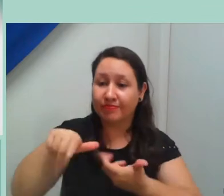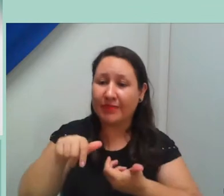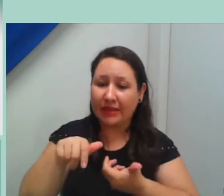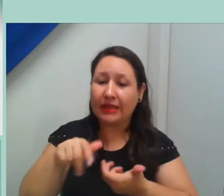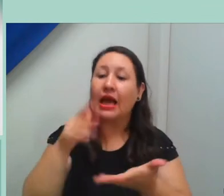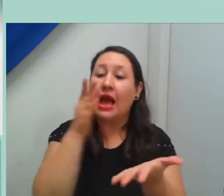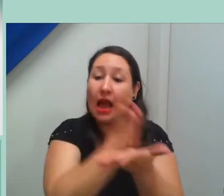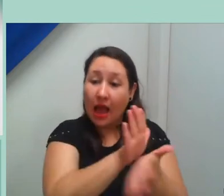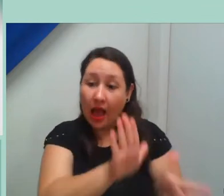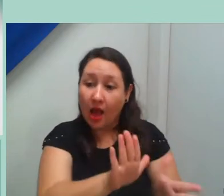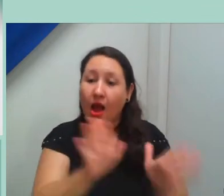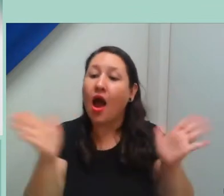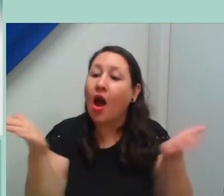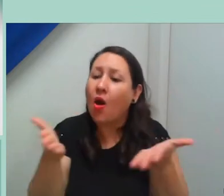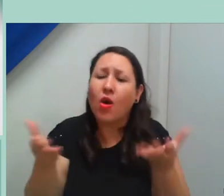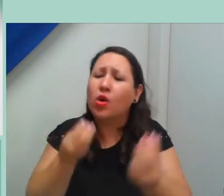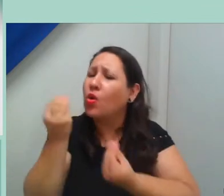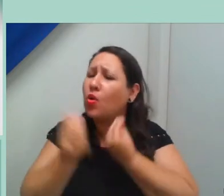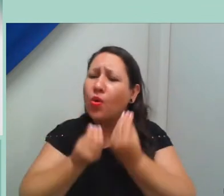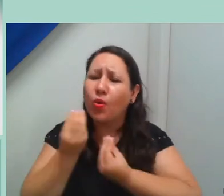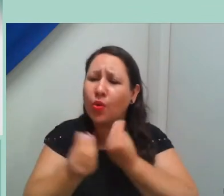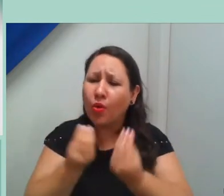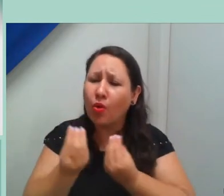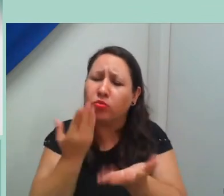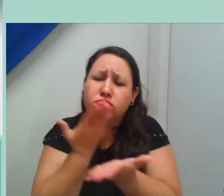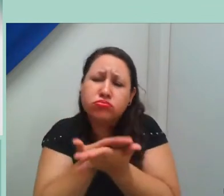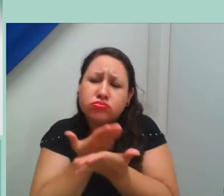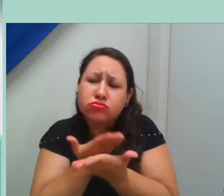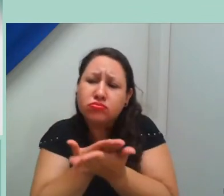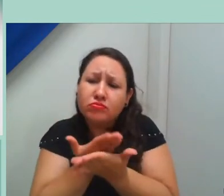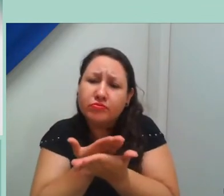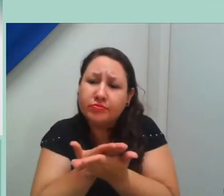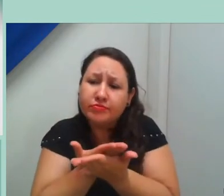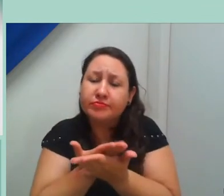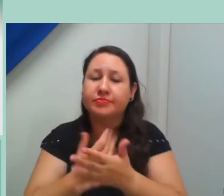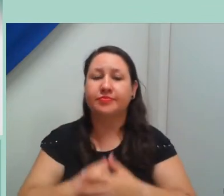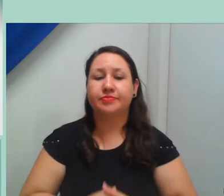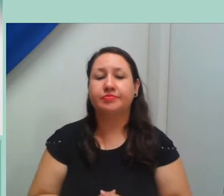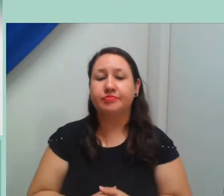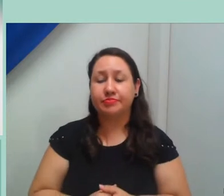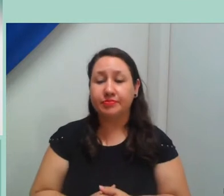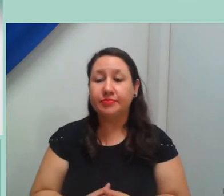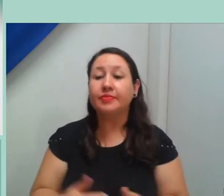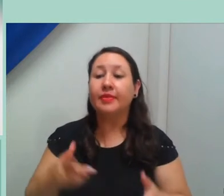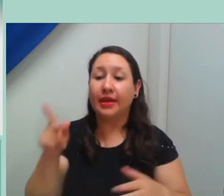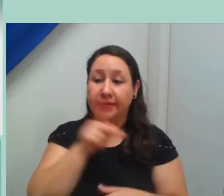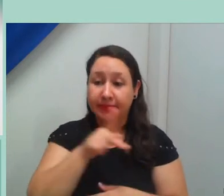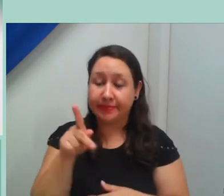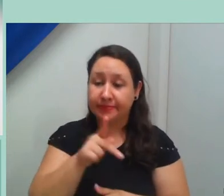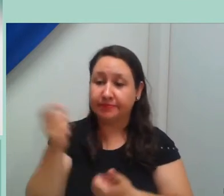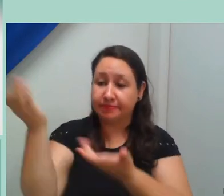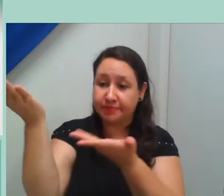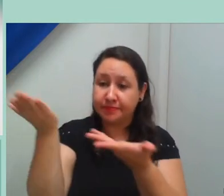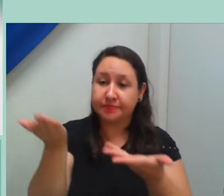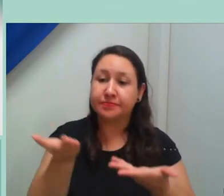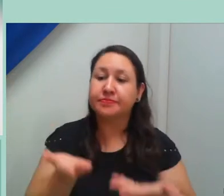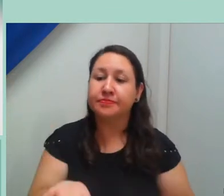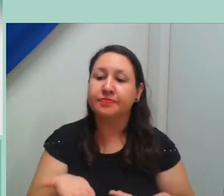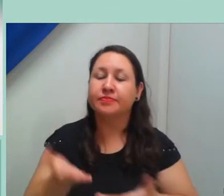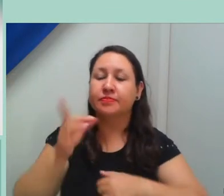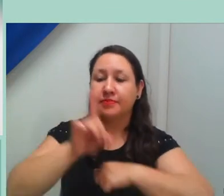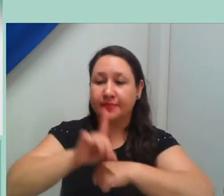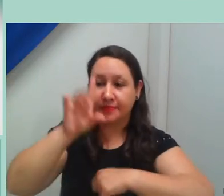nós contaremos inicialmente com a palestra da professora doutora Tatiane Loureiro, secretária regional